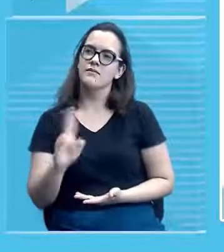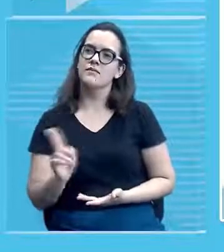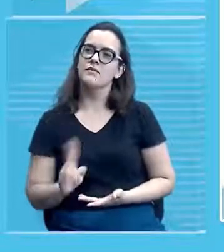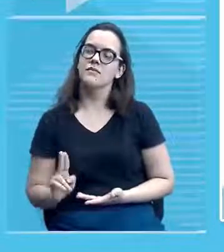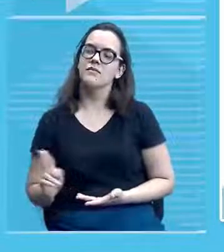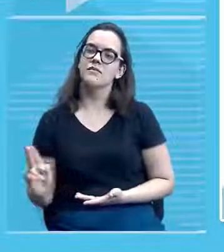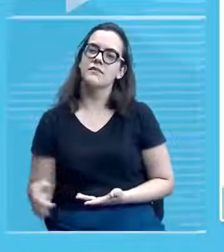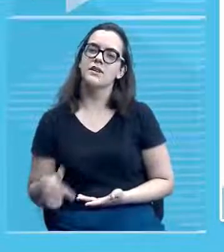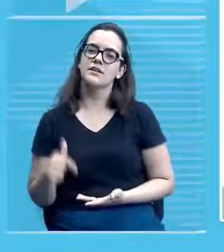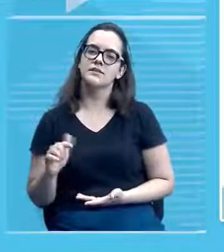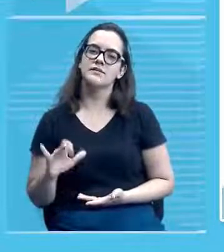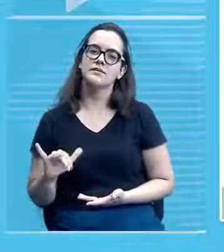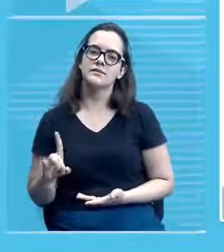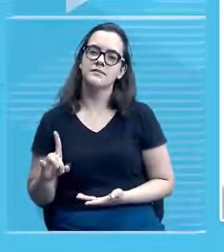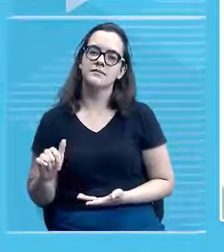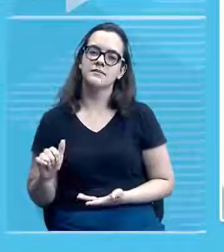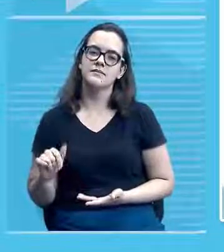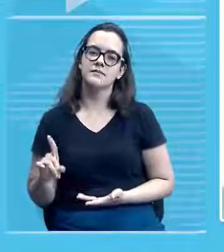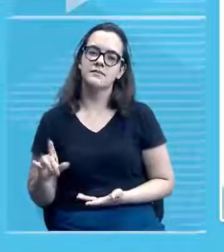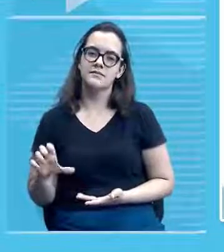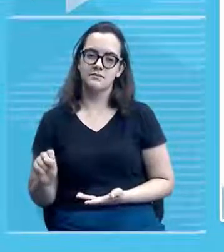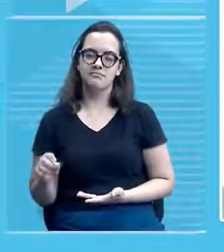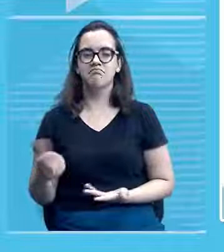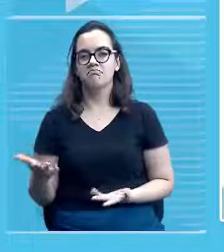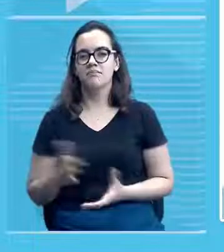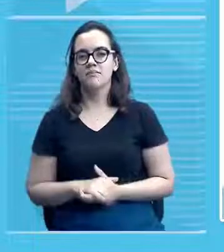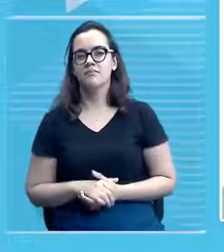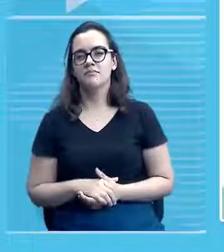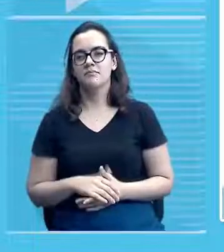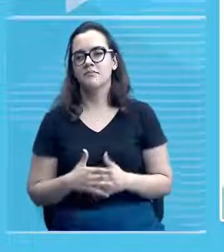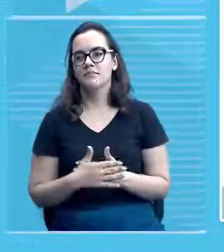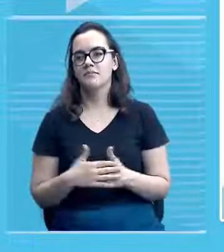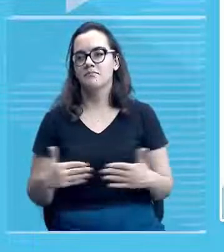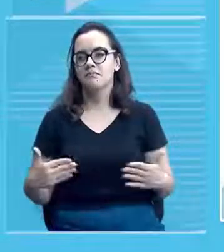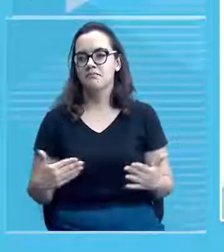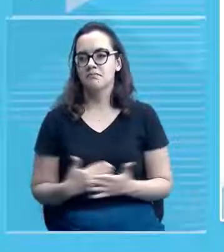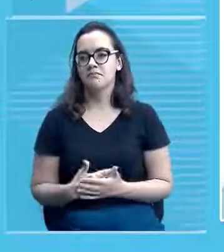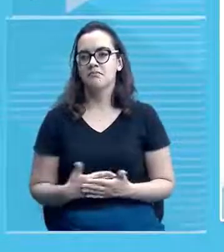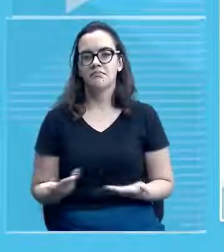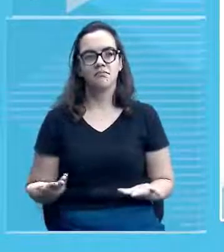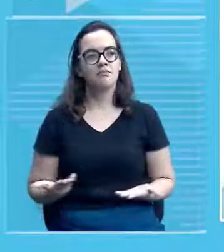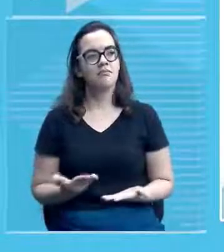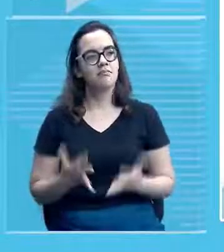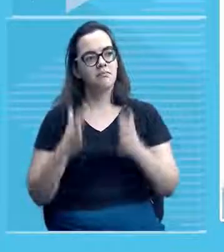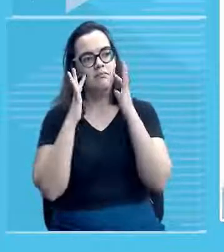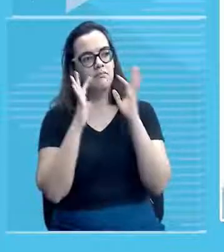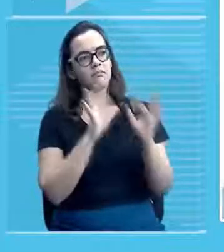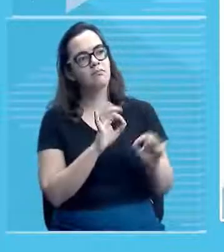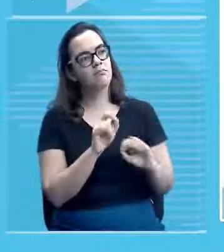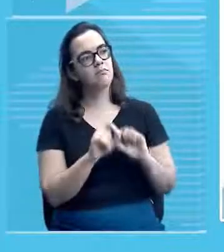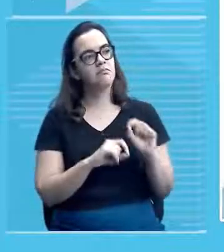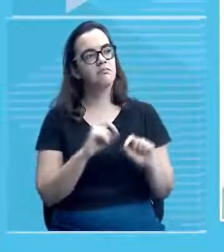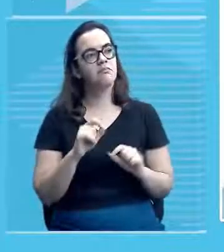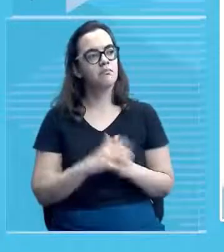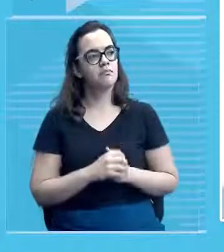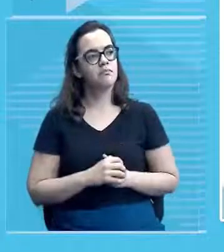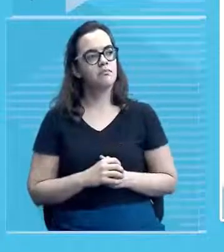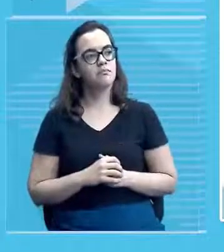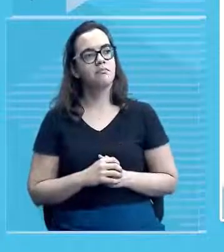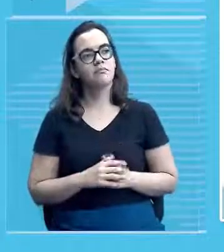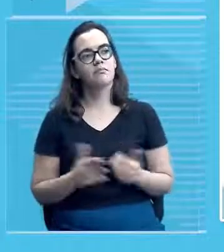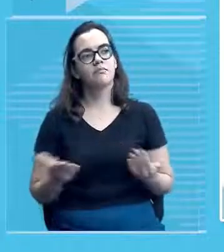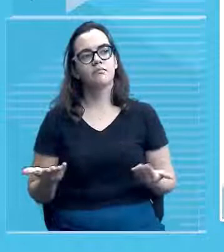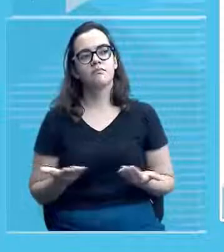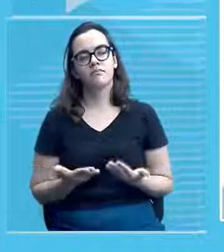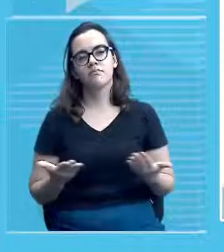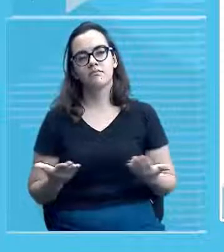no nosso próximo slide o que nós podemos aí observar olha só agora o destaque é